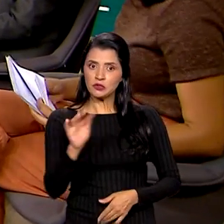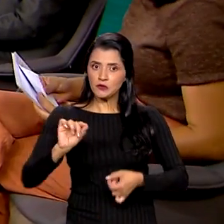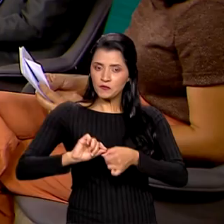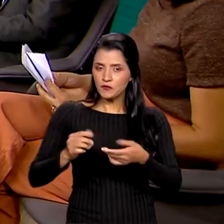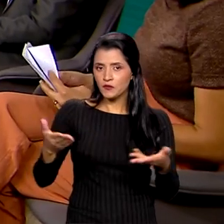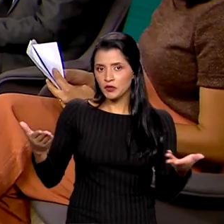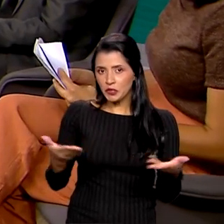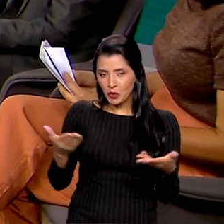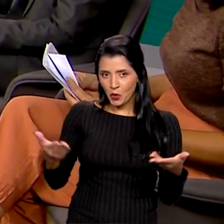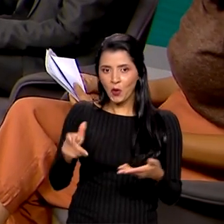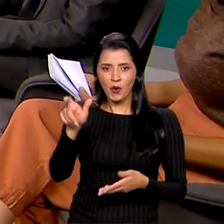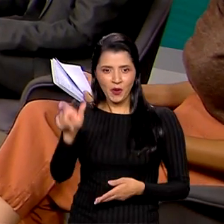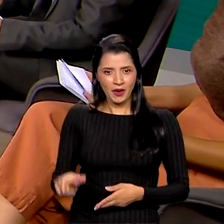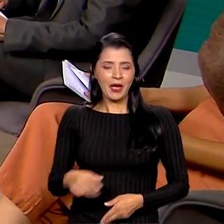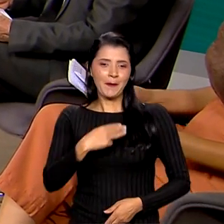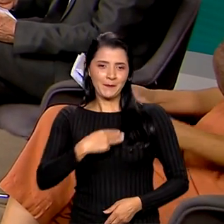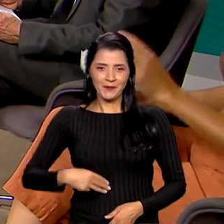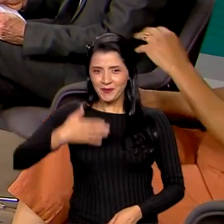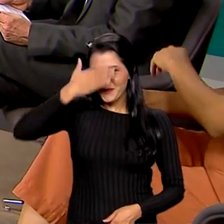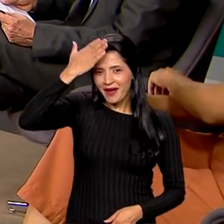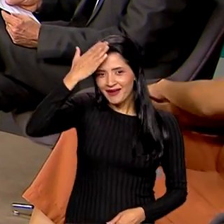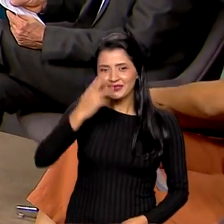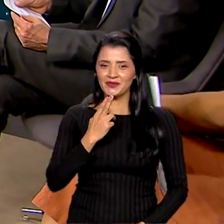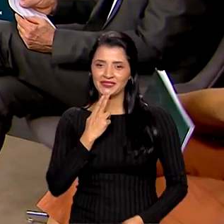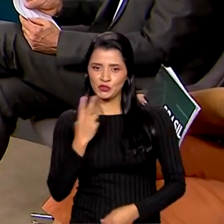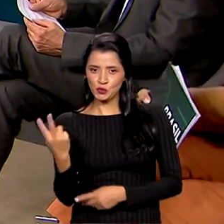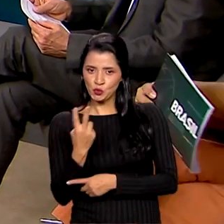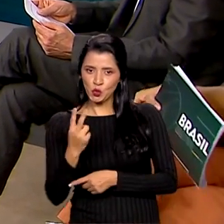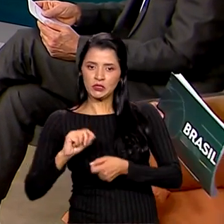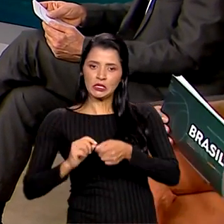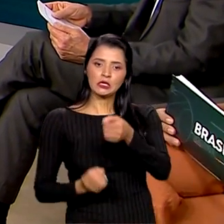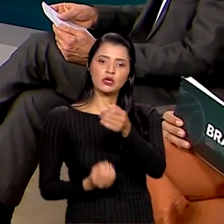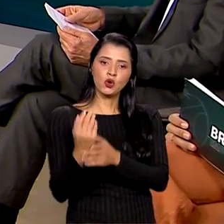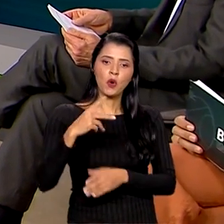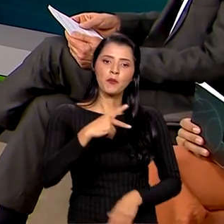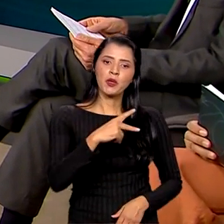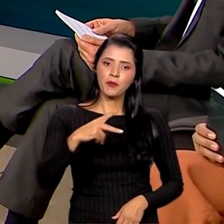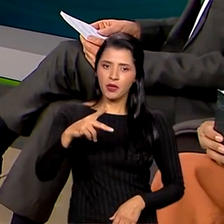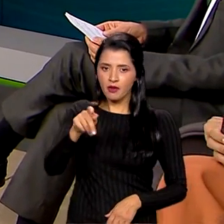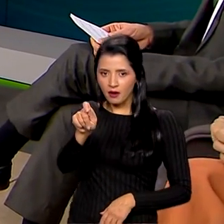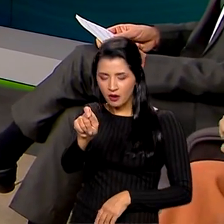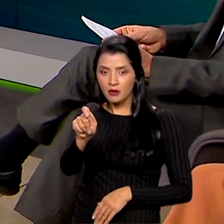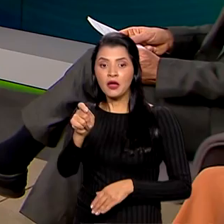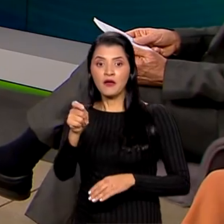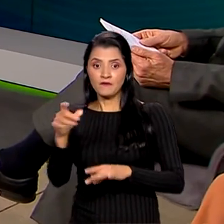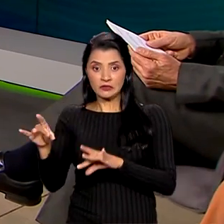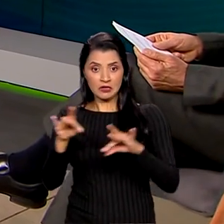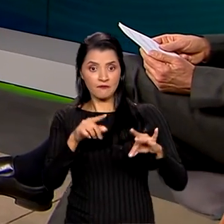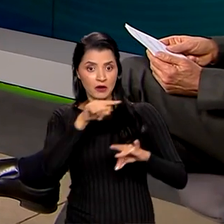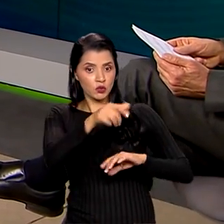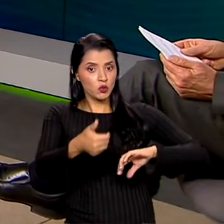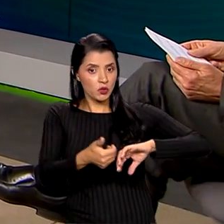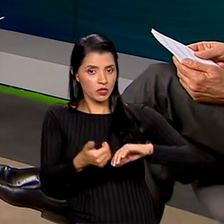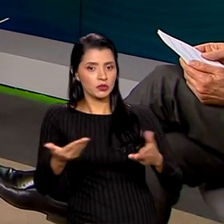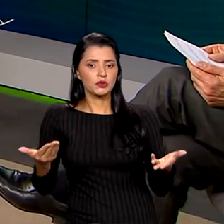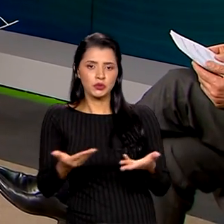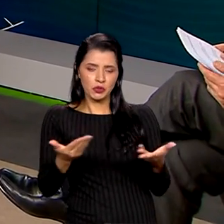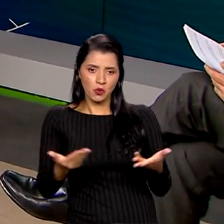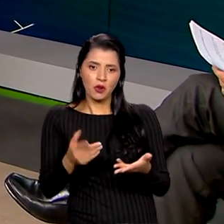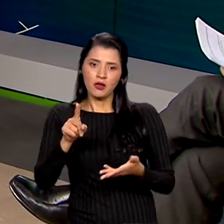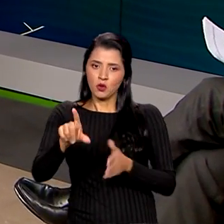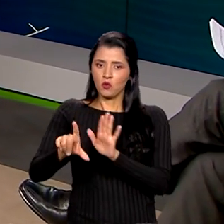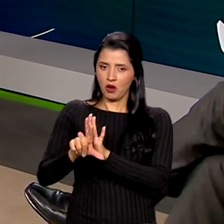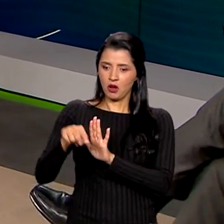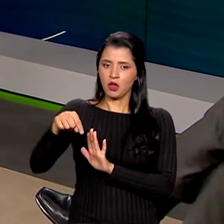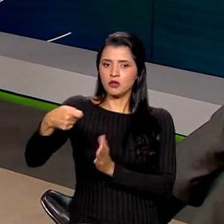ministro Márcio Macedo e pela ministra Simone, a elaboração do PPA, que é o Plano Plurianual. Vai ser enviado agora para o Congresso Nacional. Por imposição da lei